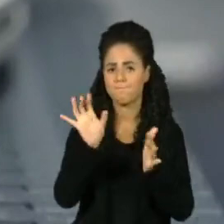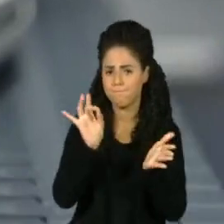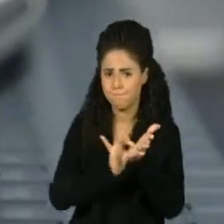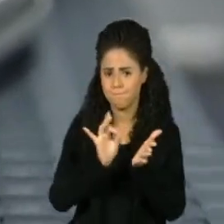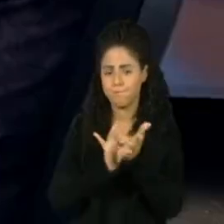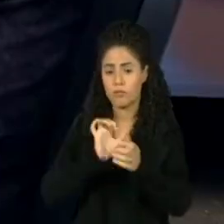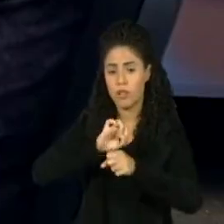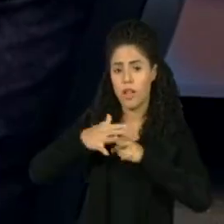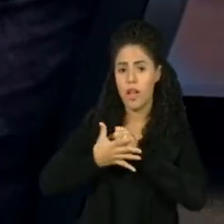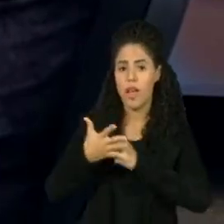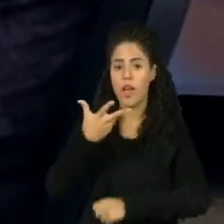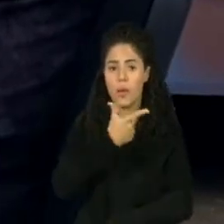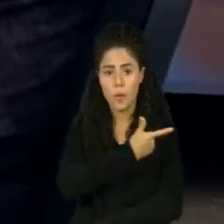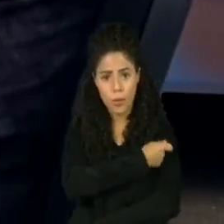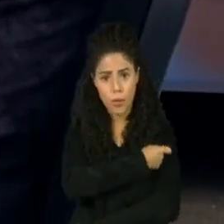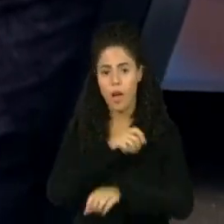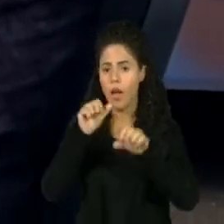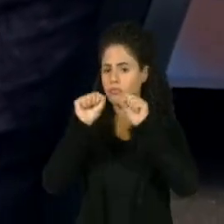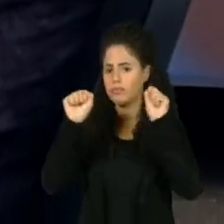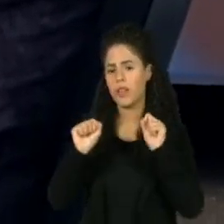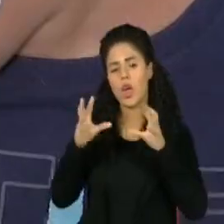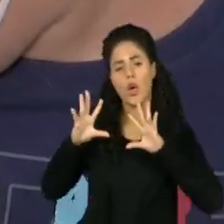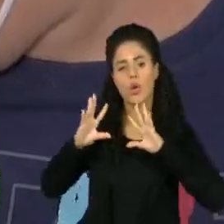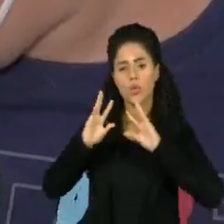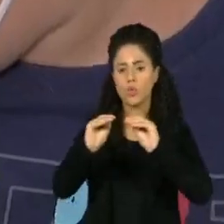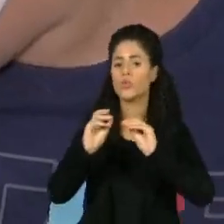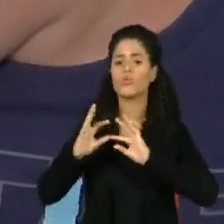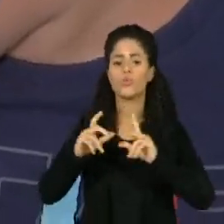a Covid, mas também de atualizar todas as outras vacinas das nossas crianças.